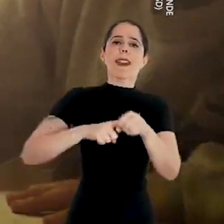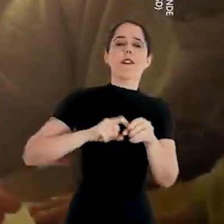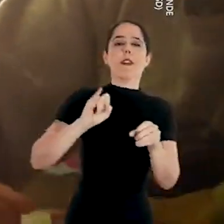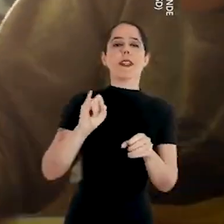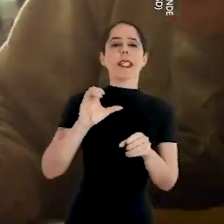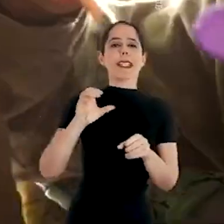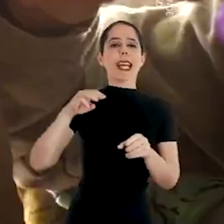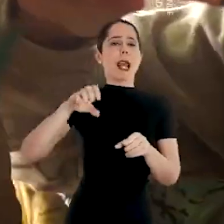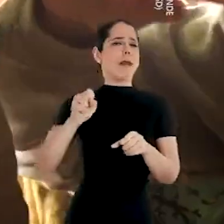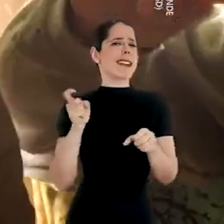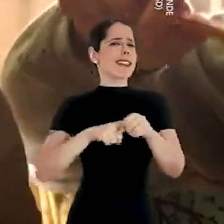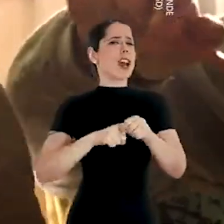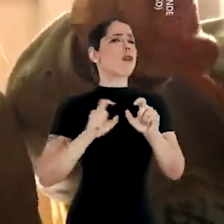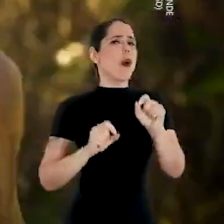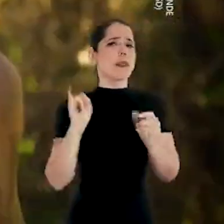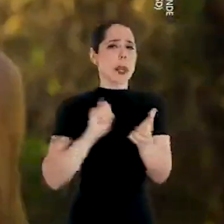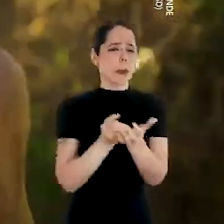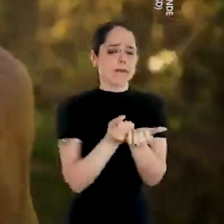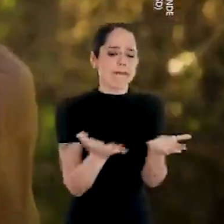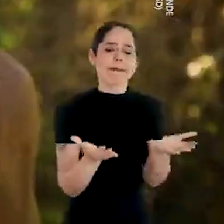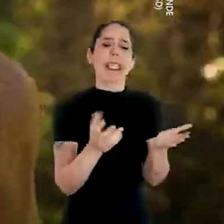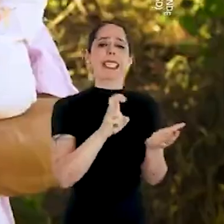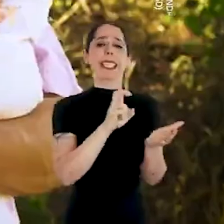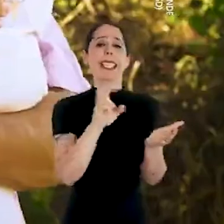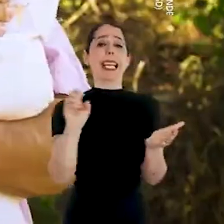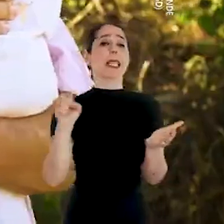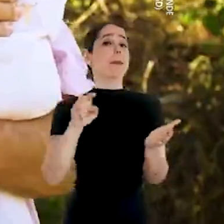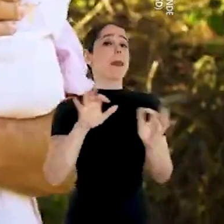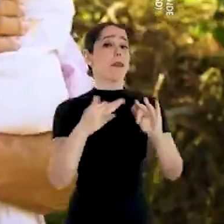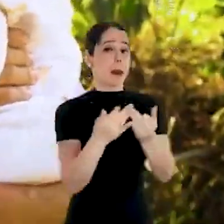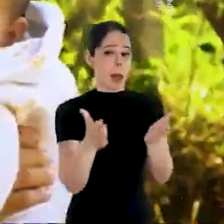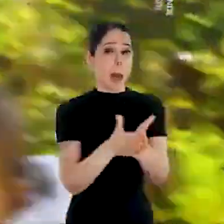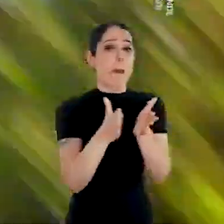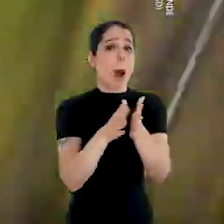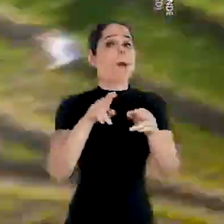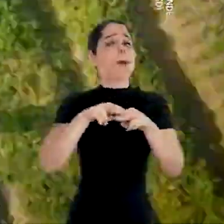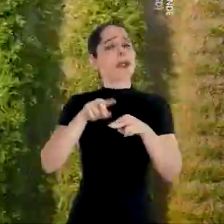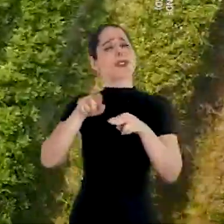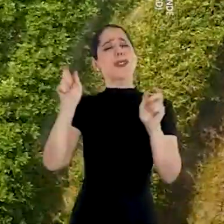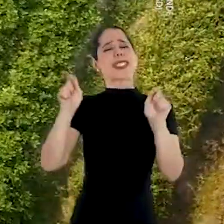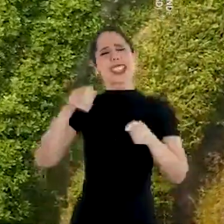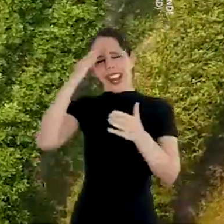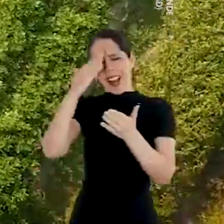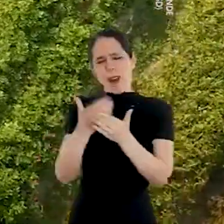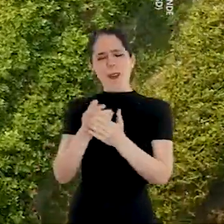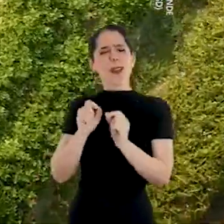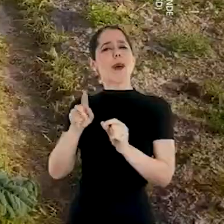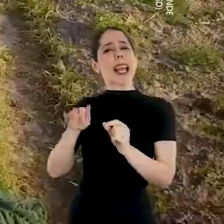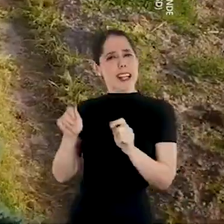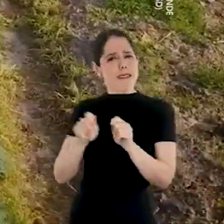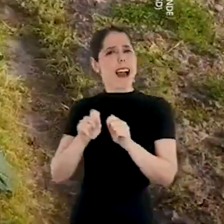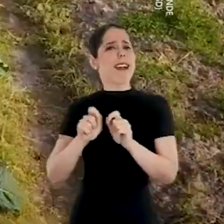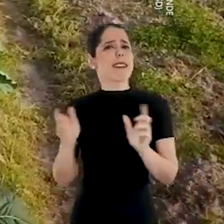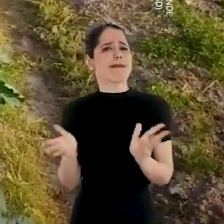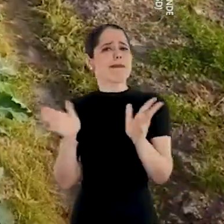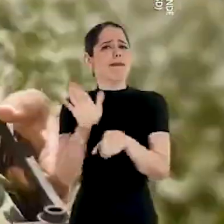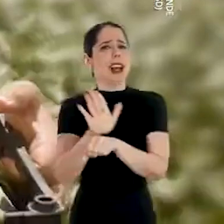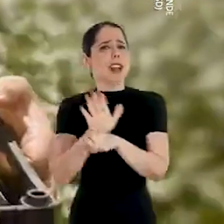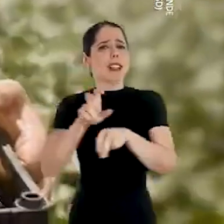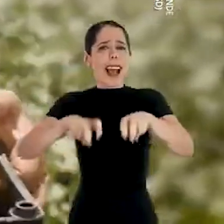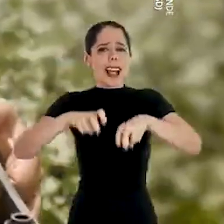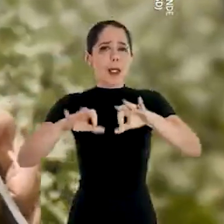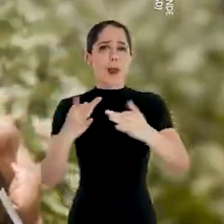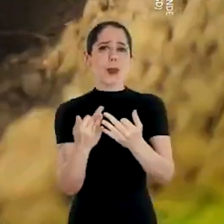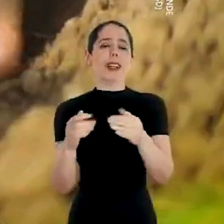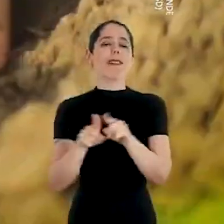ICMS, devolvendo imposto para 500 mil famílias de baixa renda. Por isso, você pode confiar que ele